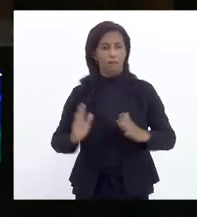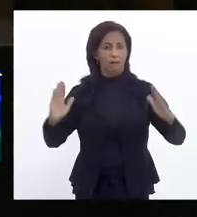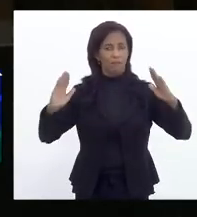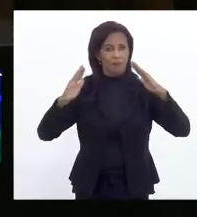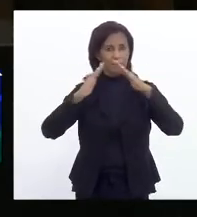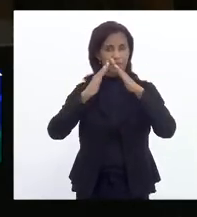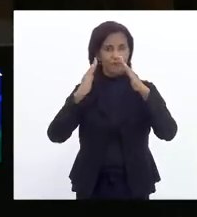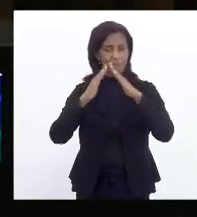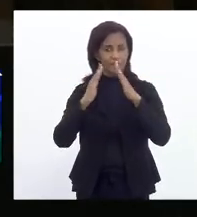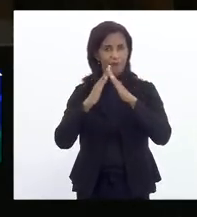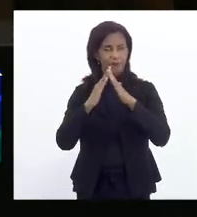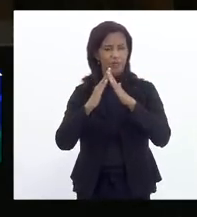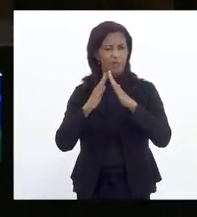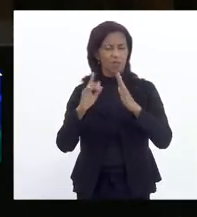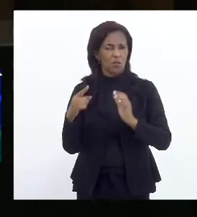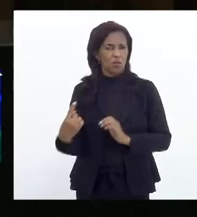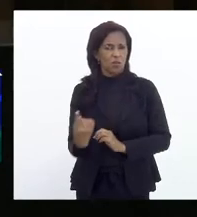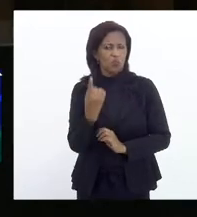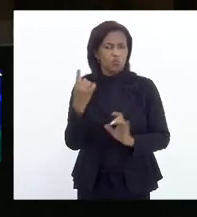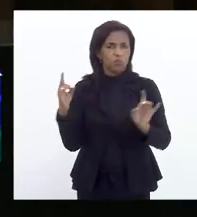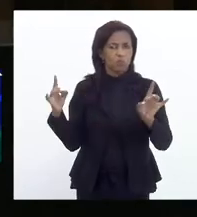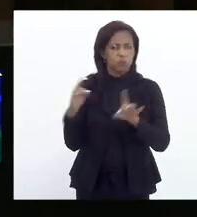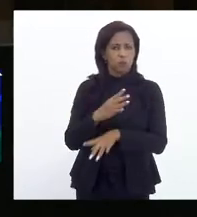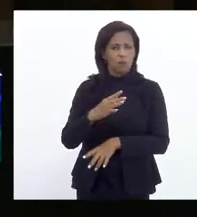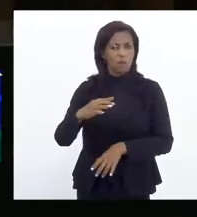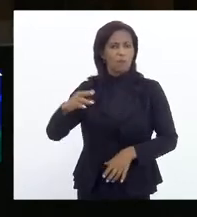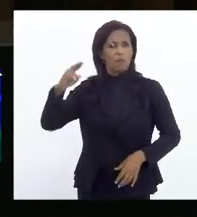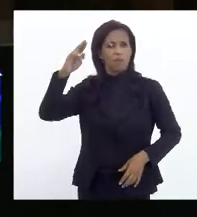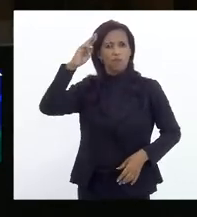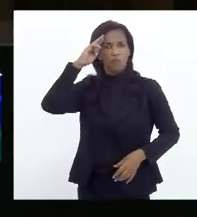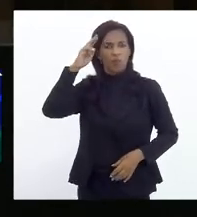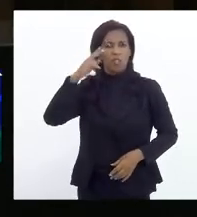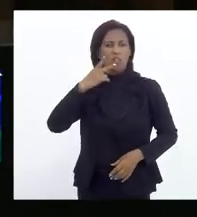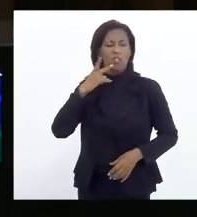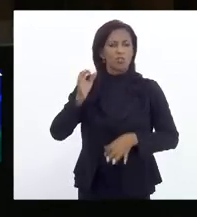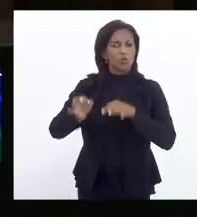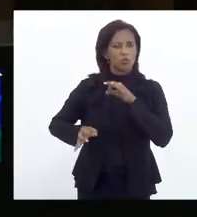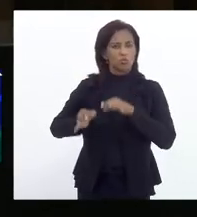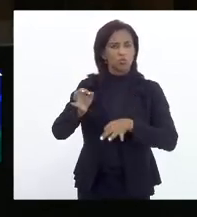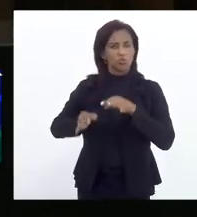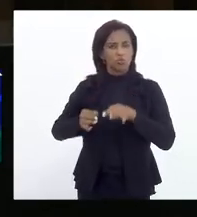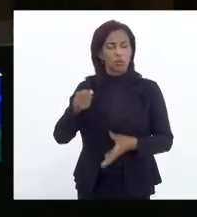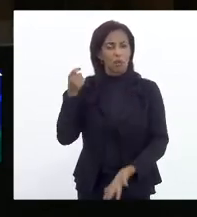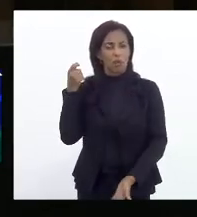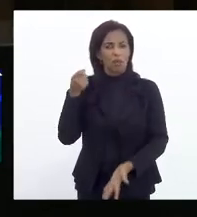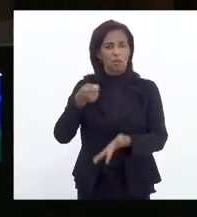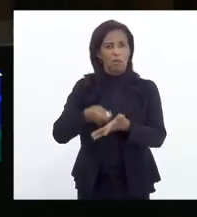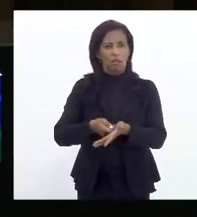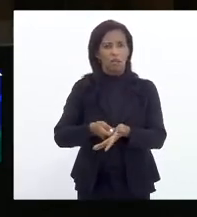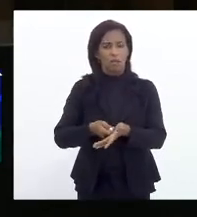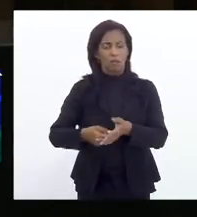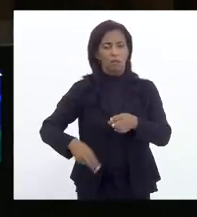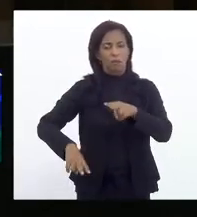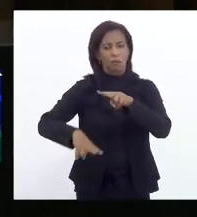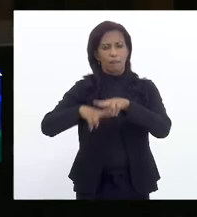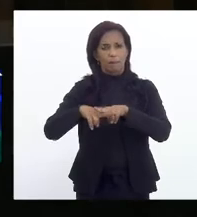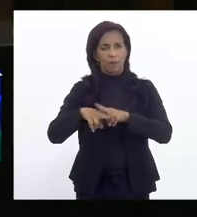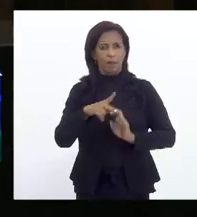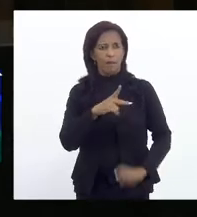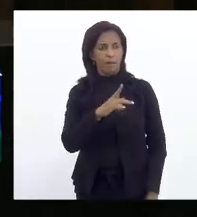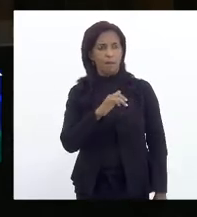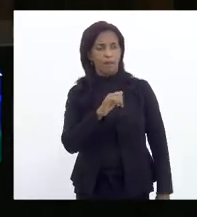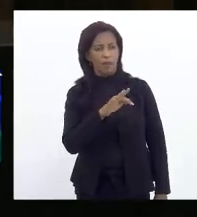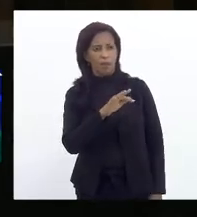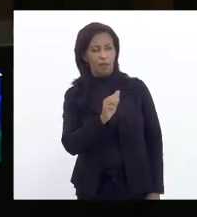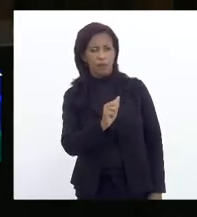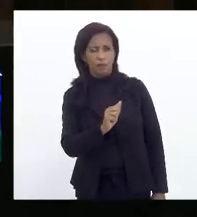casa foi o suficiente para o capitão de justiça decretar a prisão de Piazza.